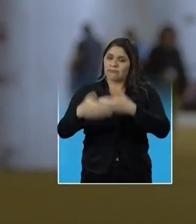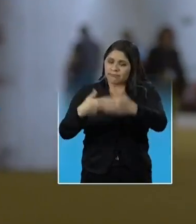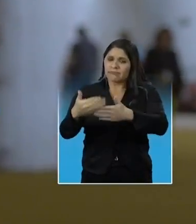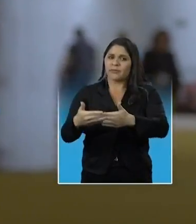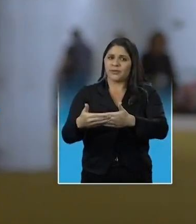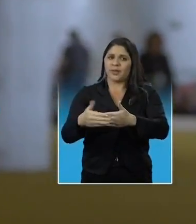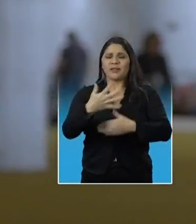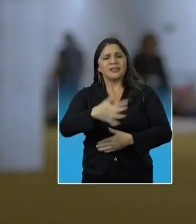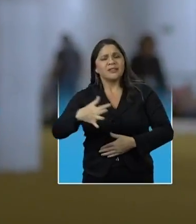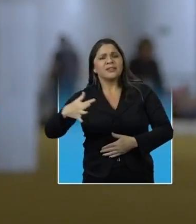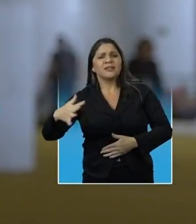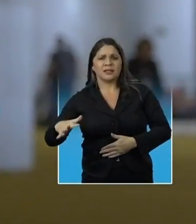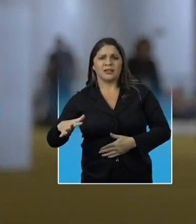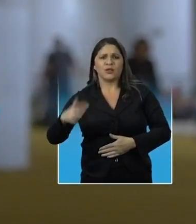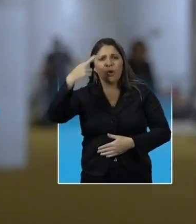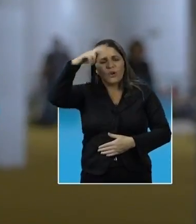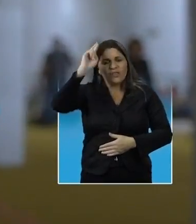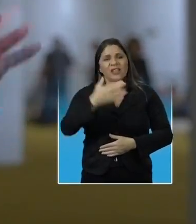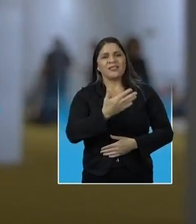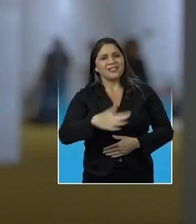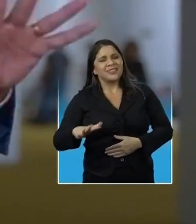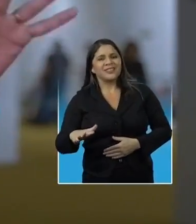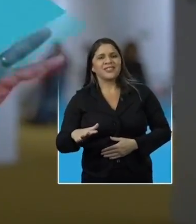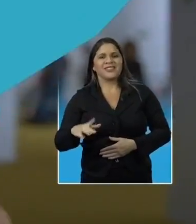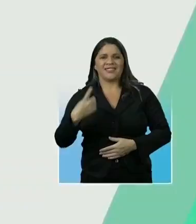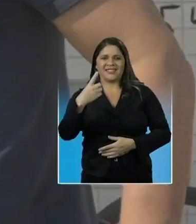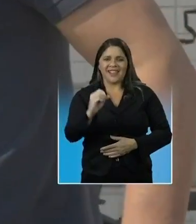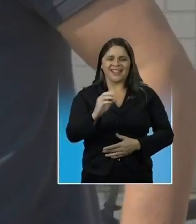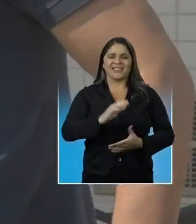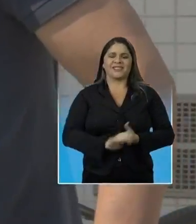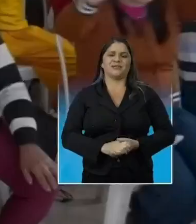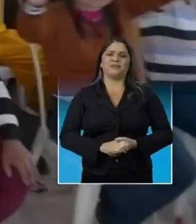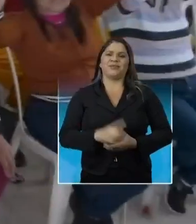frente. Em Santos, é Rogério Santos 10.